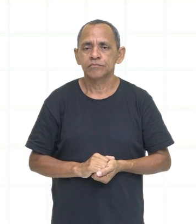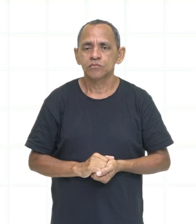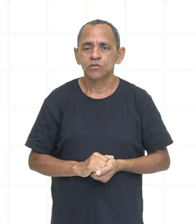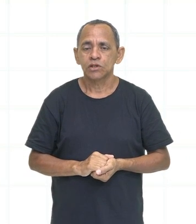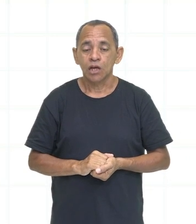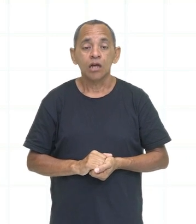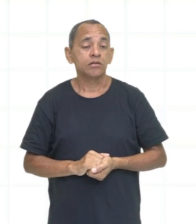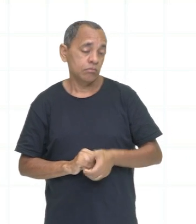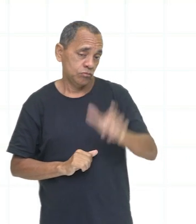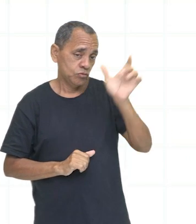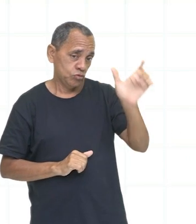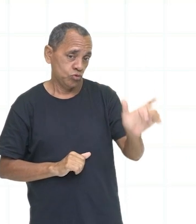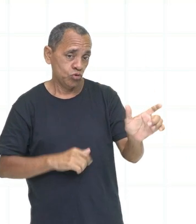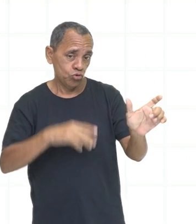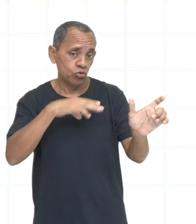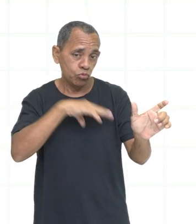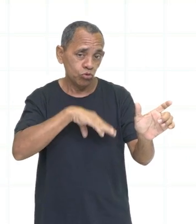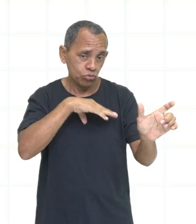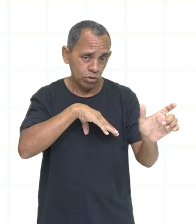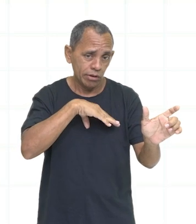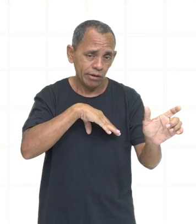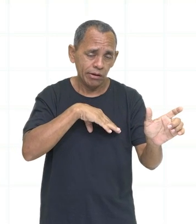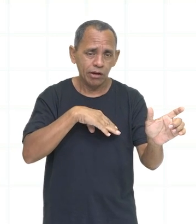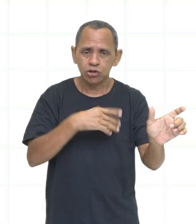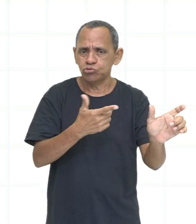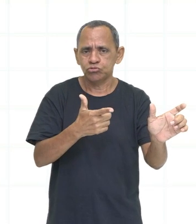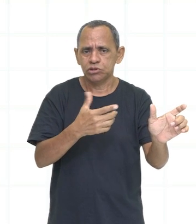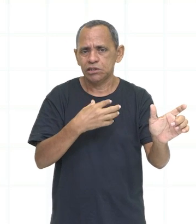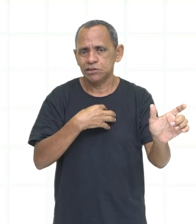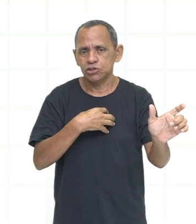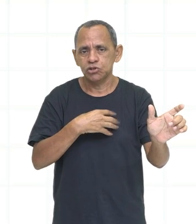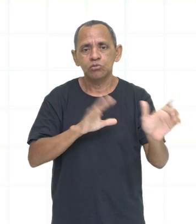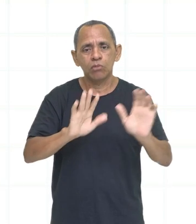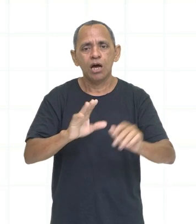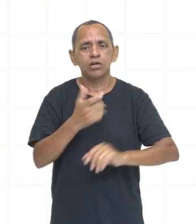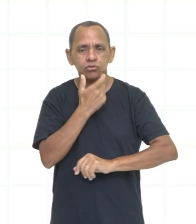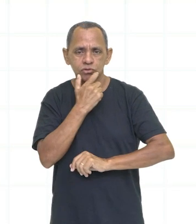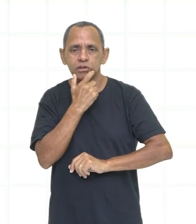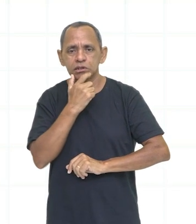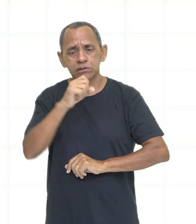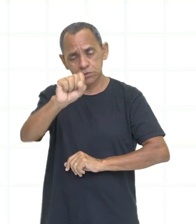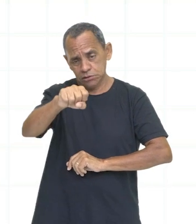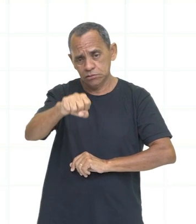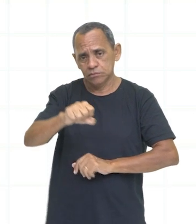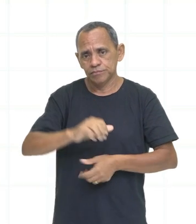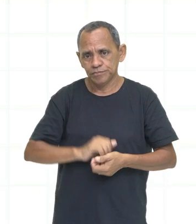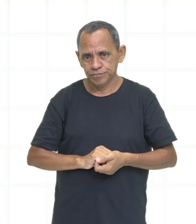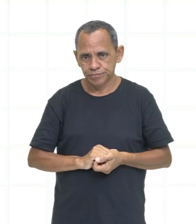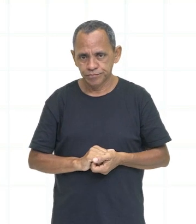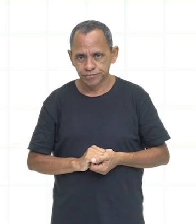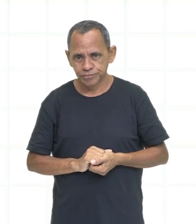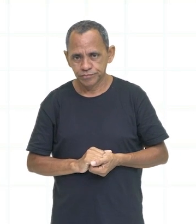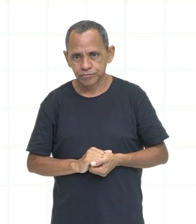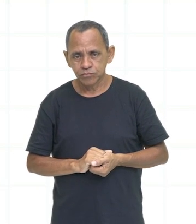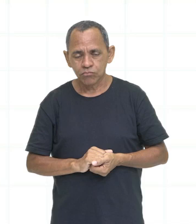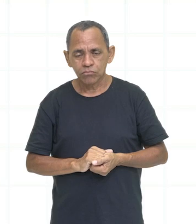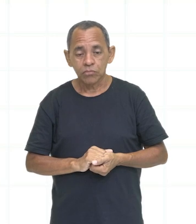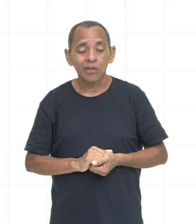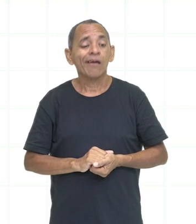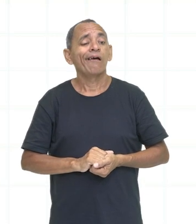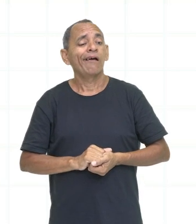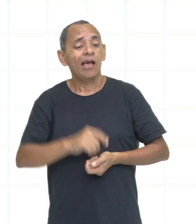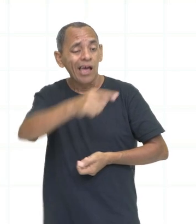faz muito sentido, mas enfim. They insisted on doing it all by themselves. Eles insistiram em fazer tudo